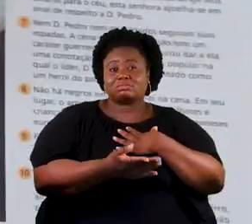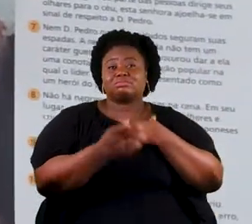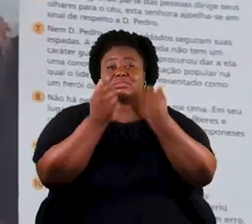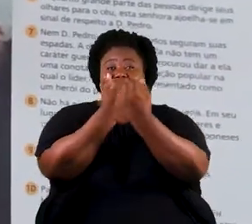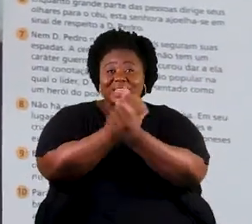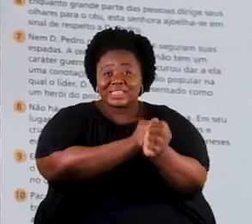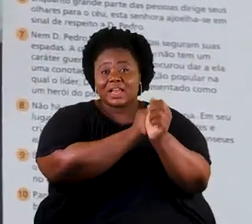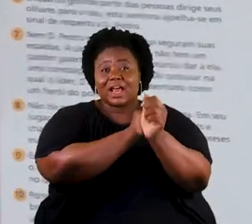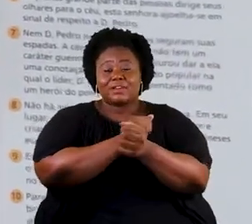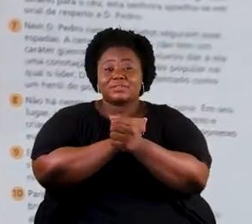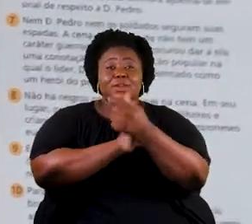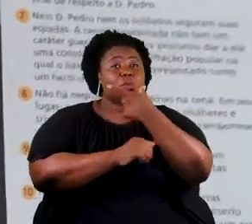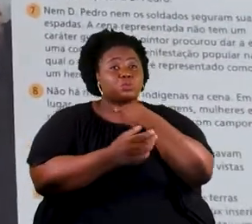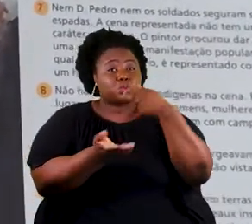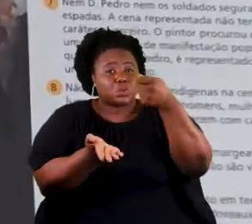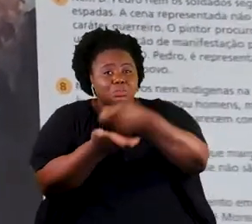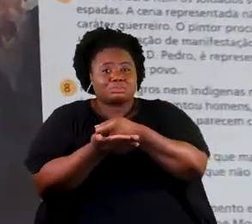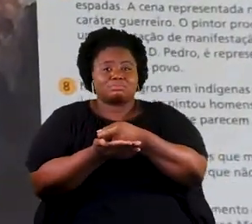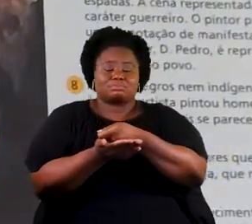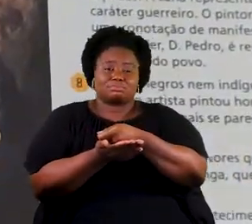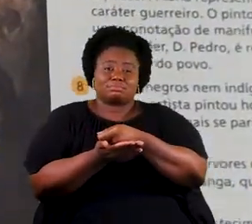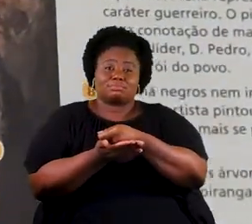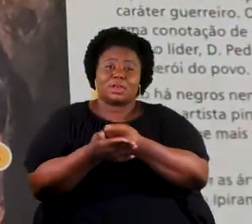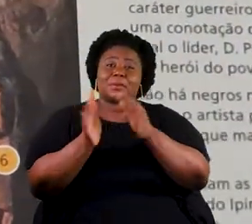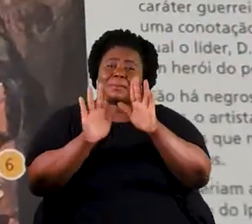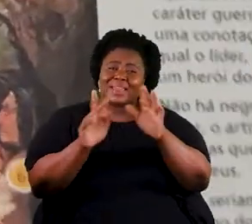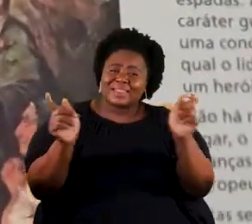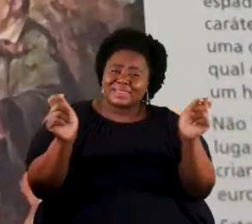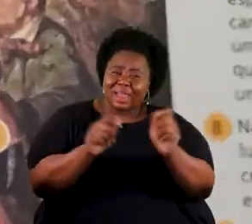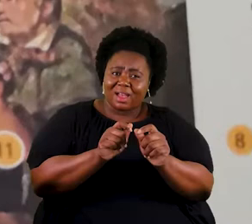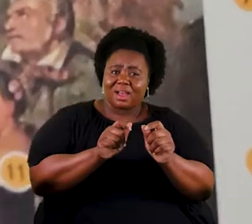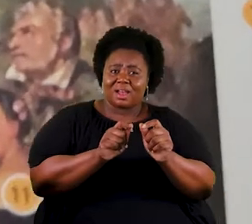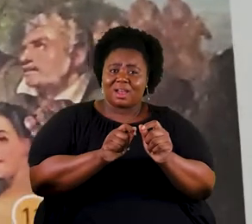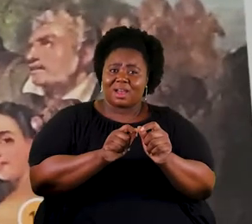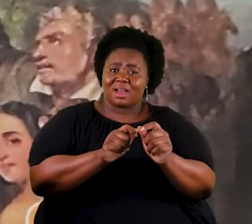escravidão, do machismo. Mas isso basta?